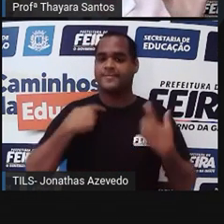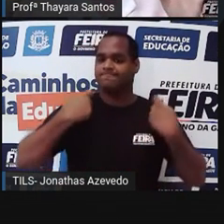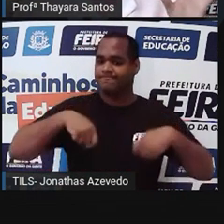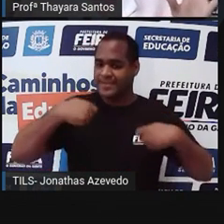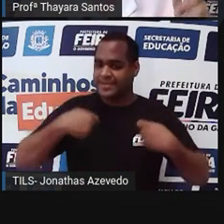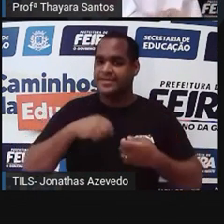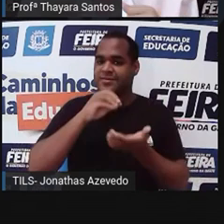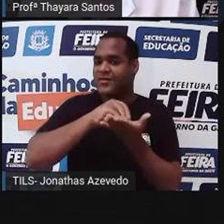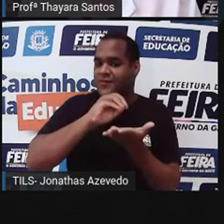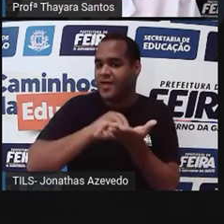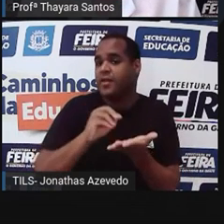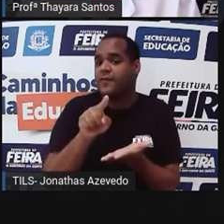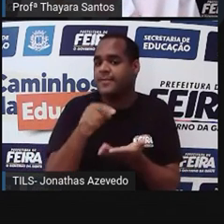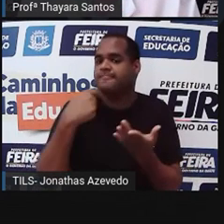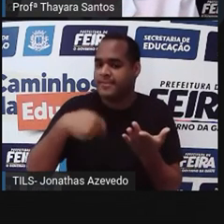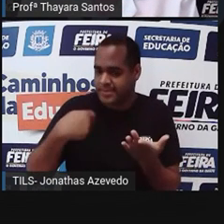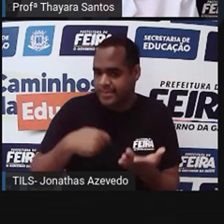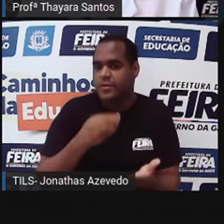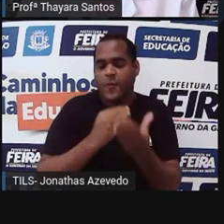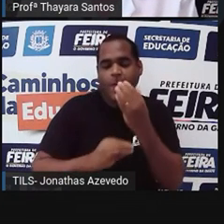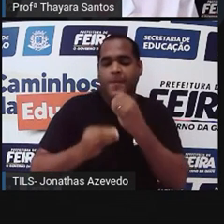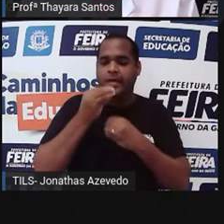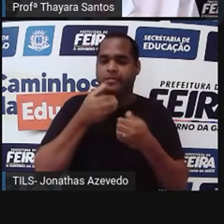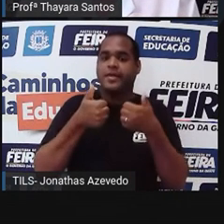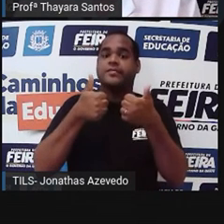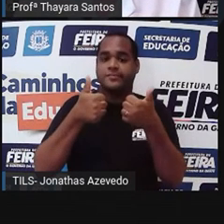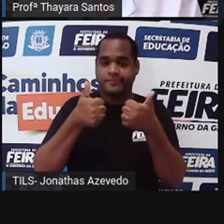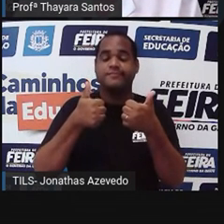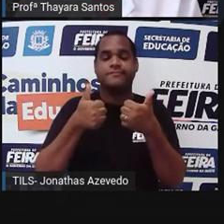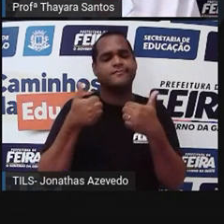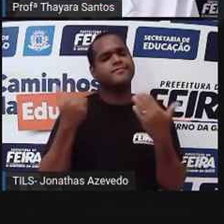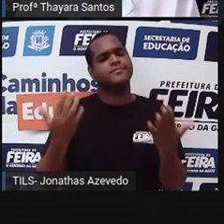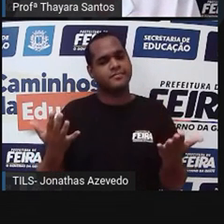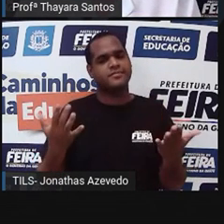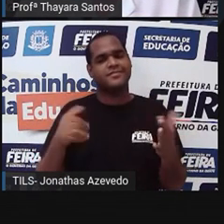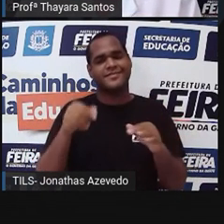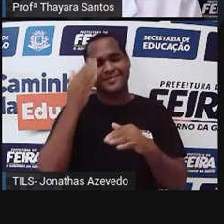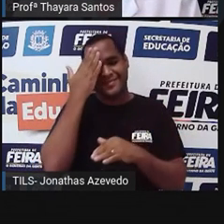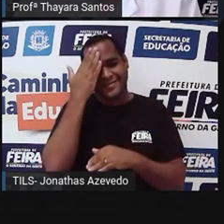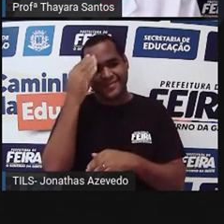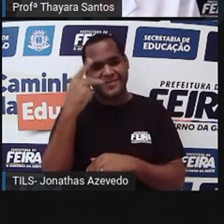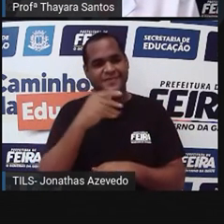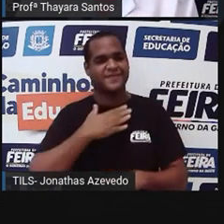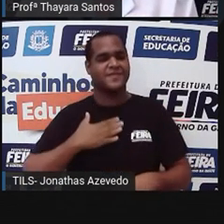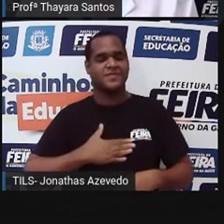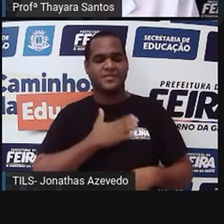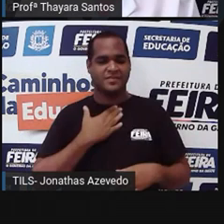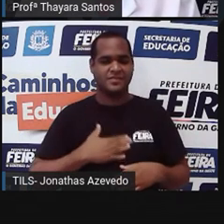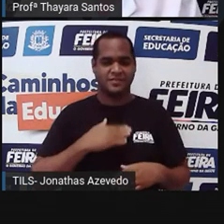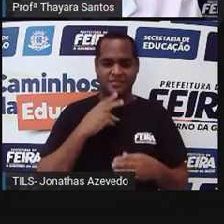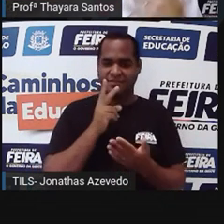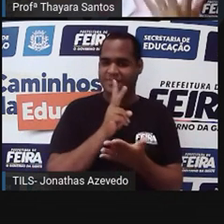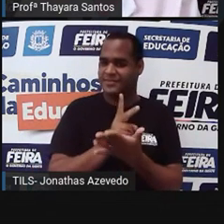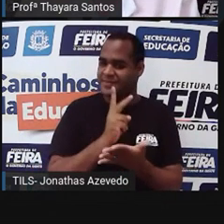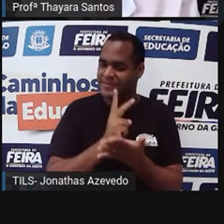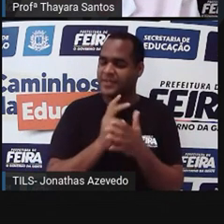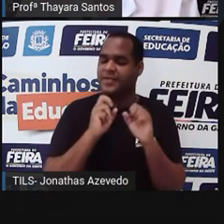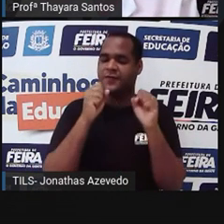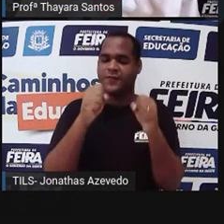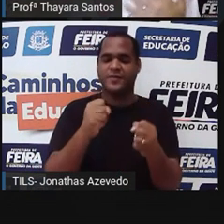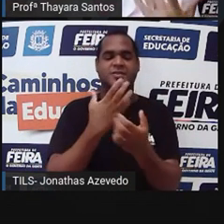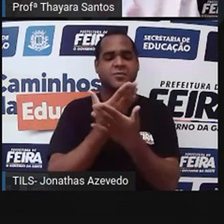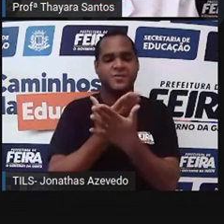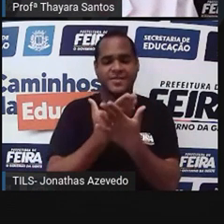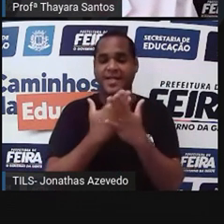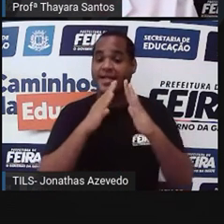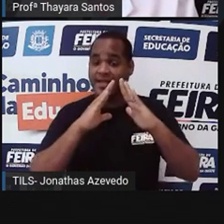ó, está faltando alguma coisa aqui, você precisa comer para repor. Então, espero que vocês tenham gostado, que vocês continuem estudando aí em